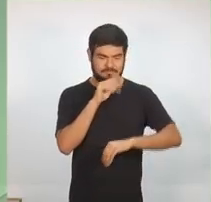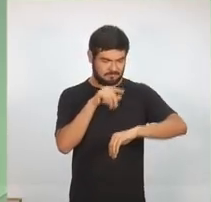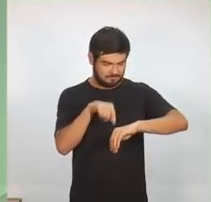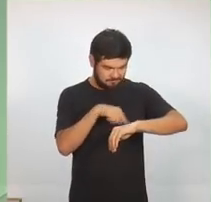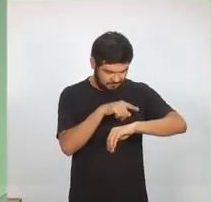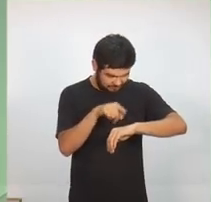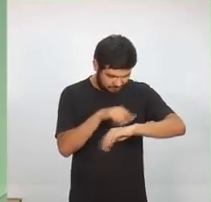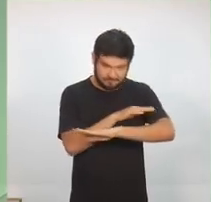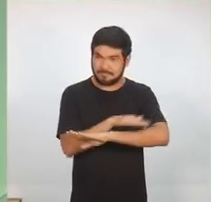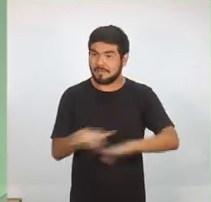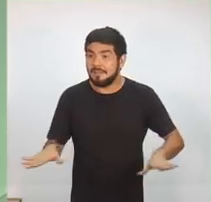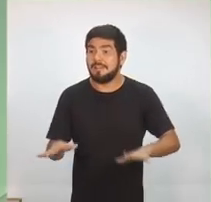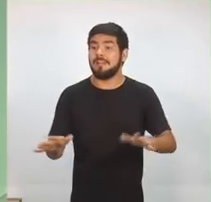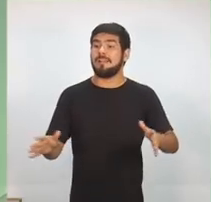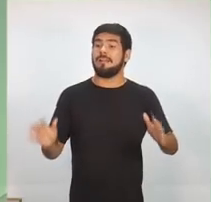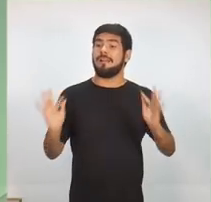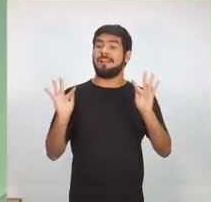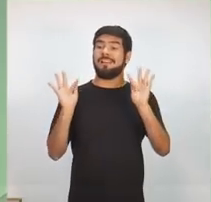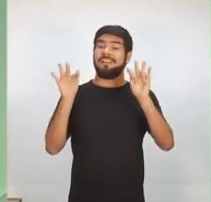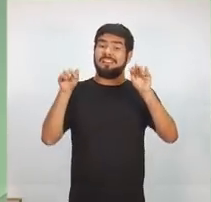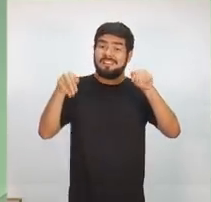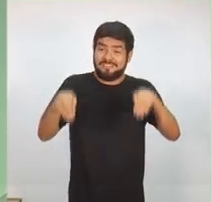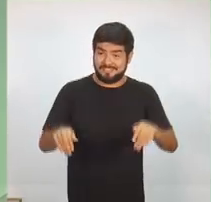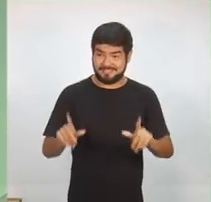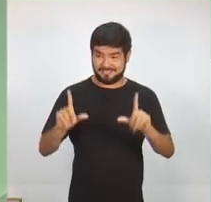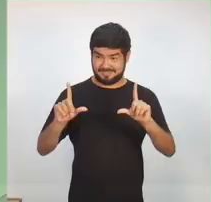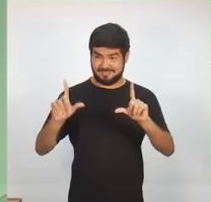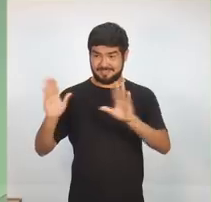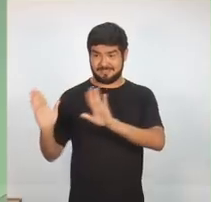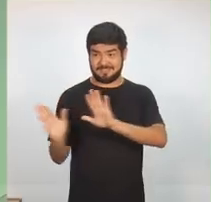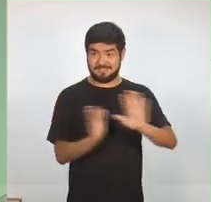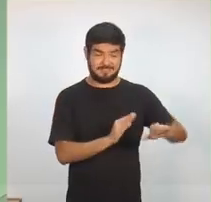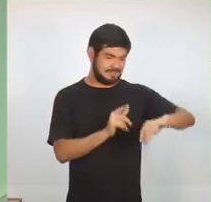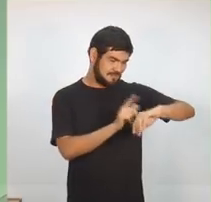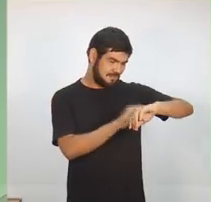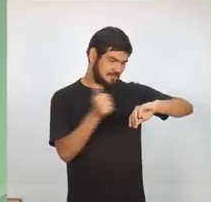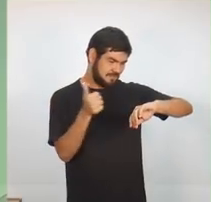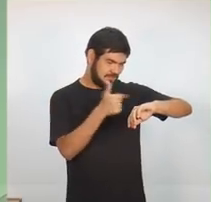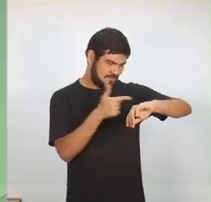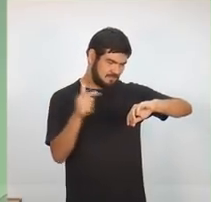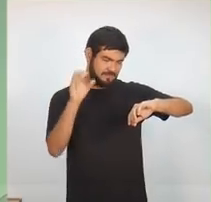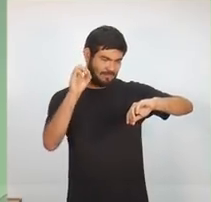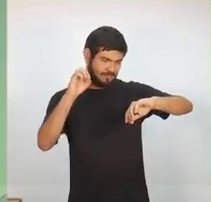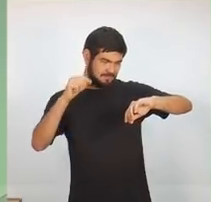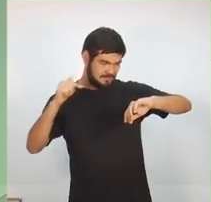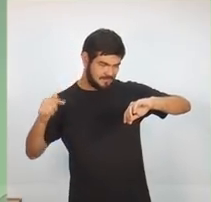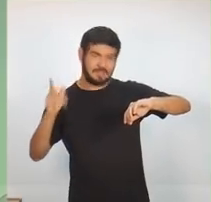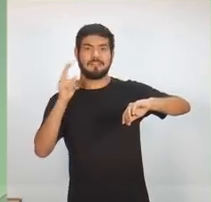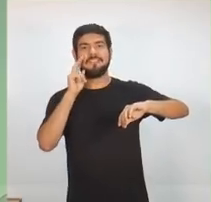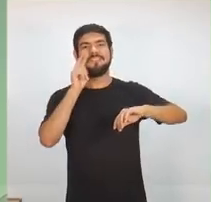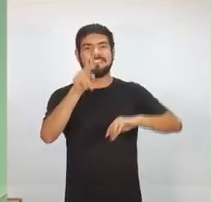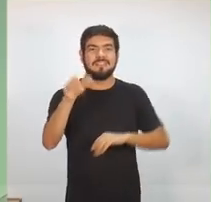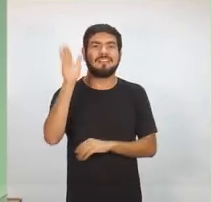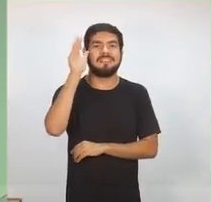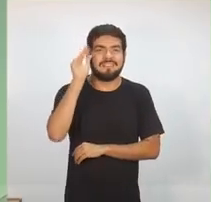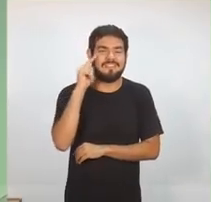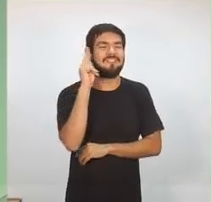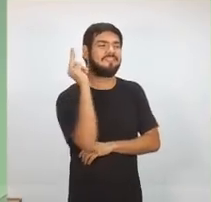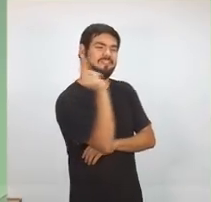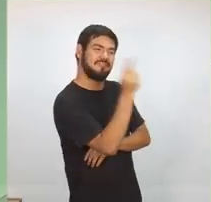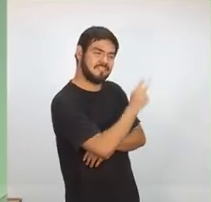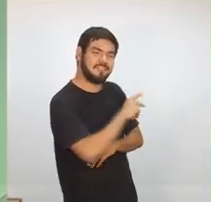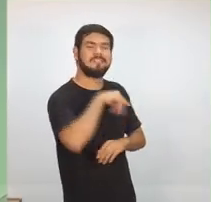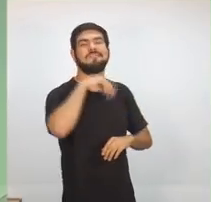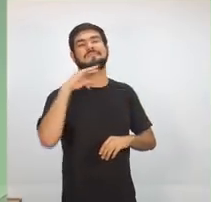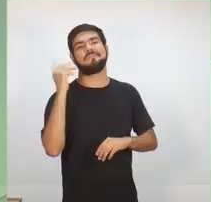Tempo encerrado. Fim do primeiro bloco. São 12 horas e 7 minutos. Você que está aí do outro lado acompanhou todo esse primeiro momento em que a gente conversou